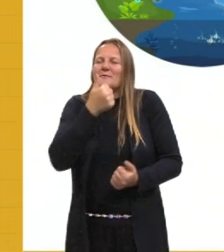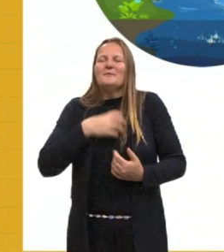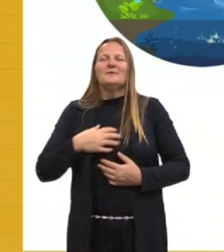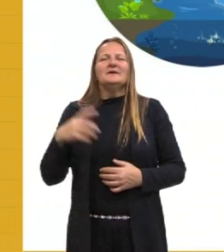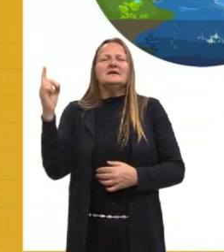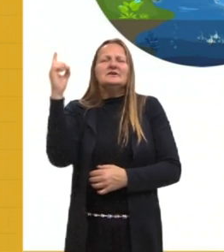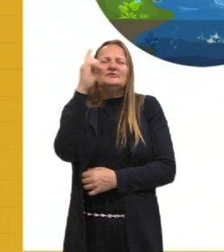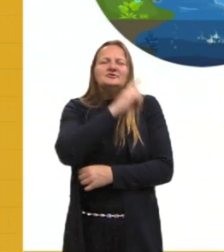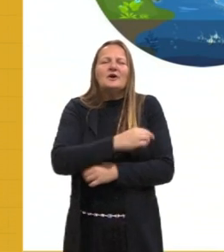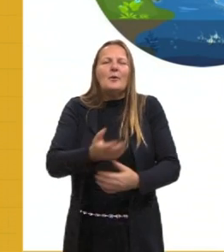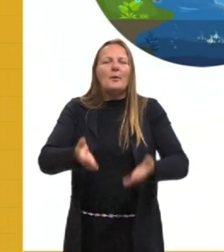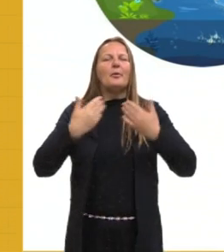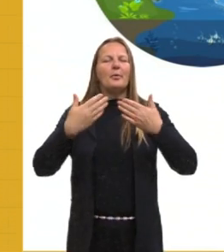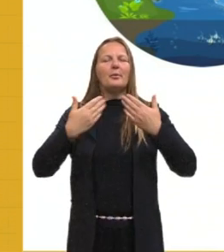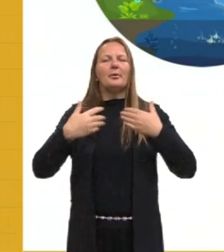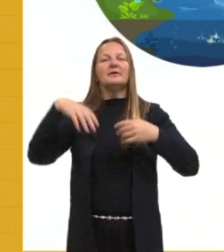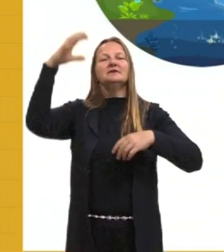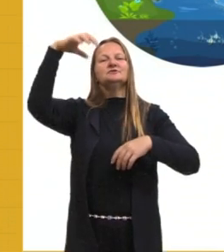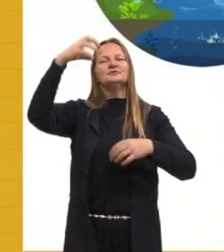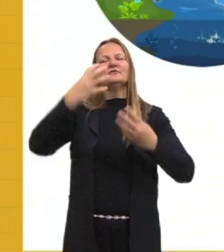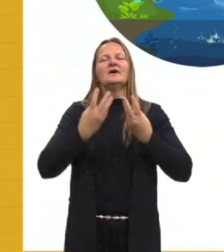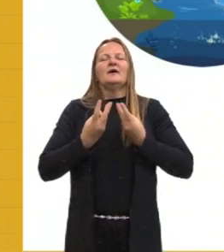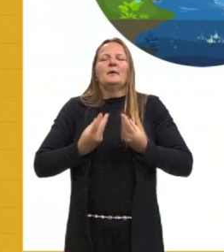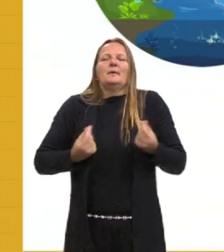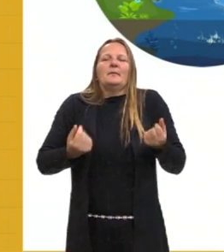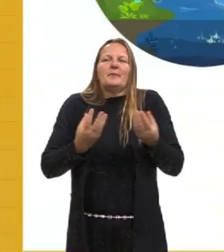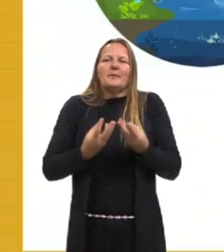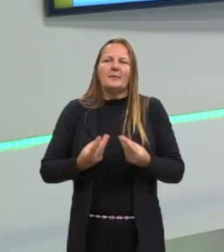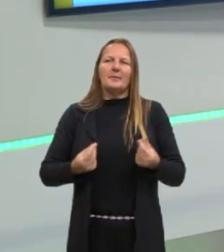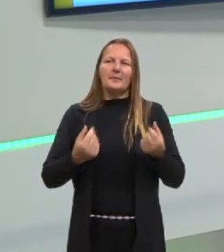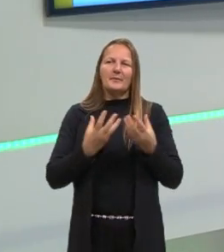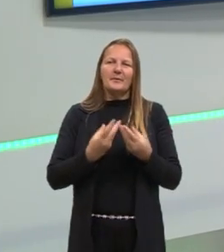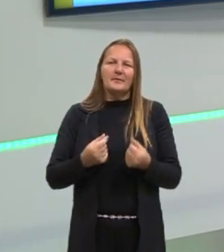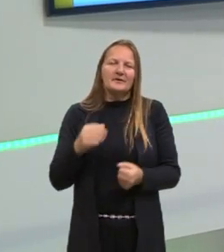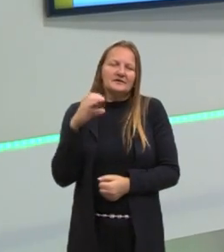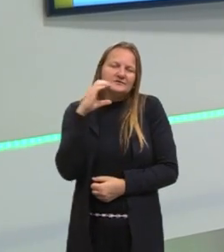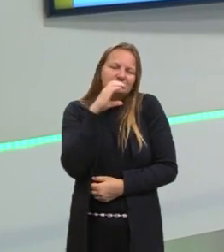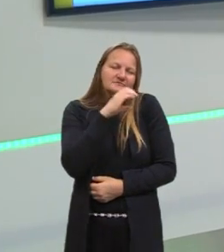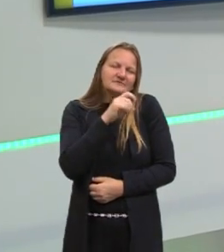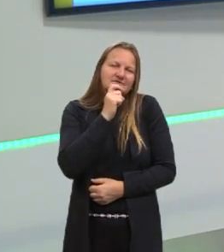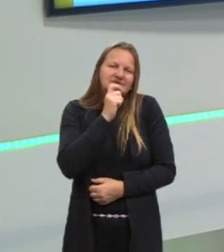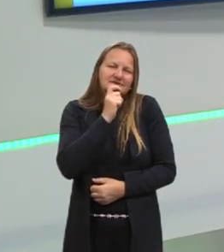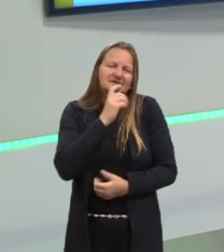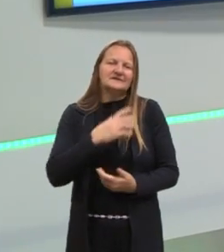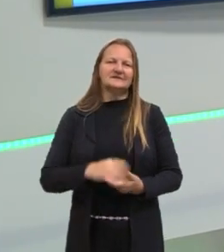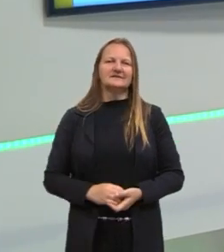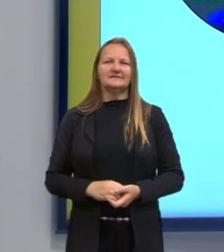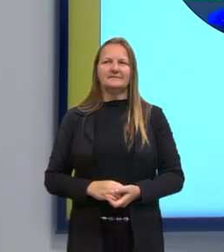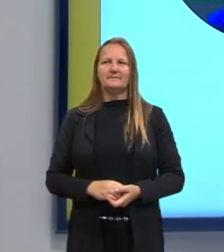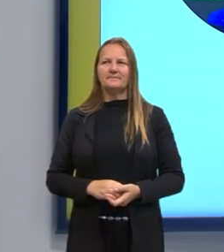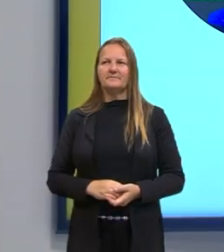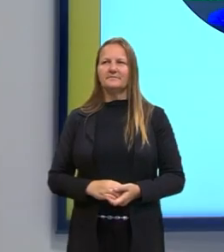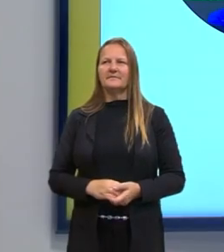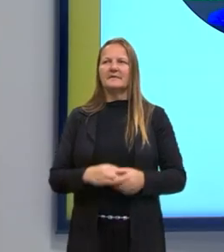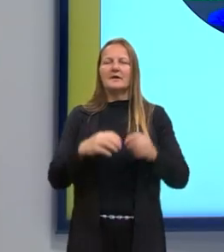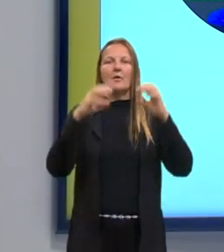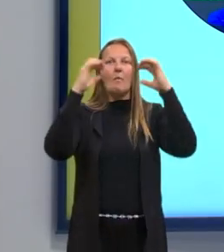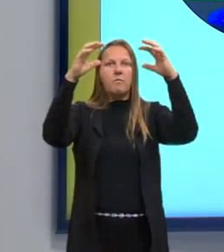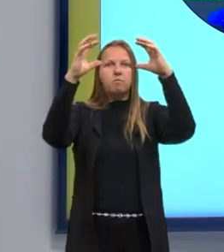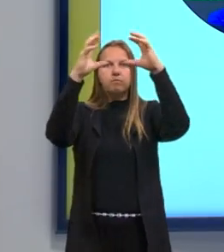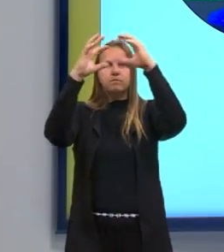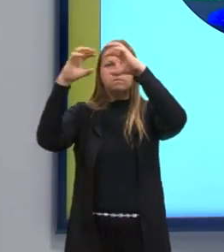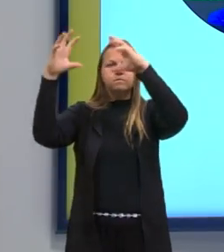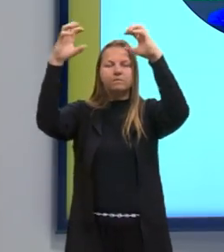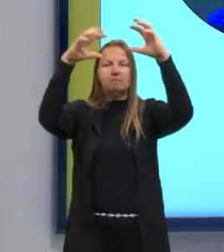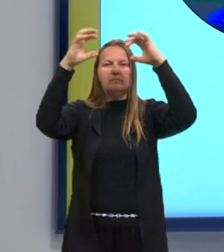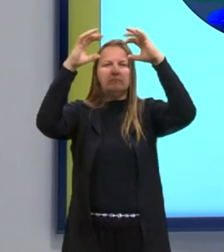dia quente vem lá a chuva para resfriar tudo. Coisa boa, né? Então, a chuva é a precipitação. Aí a